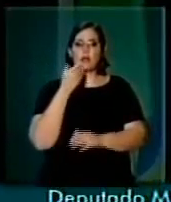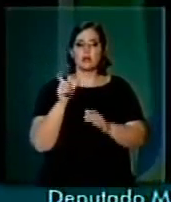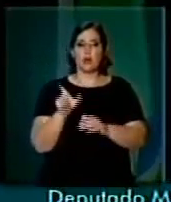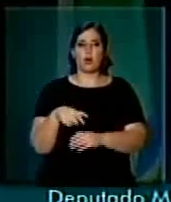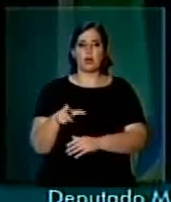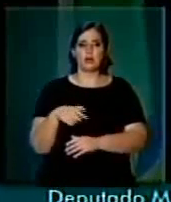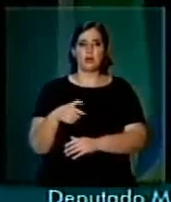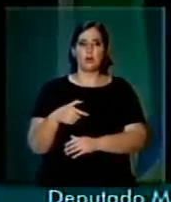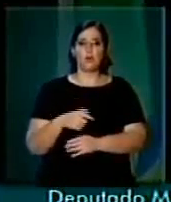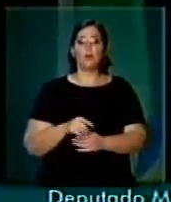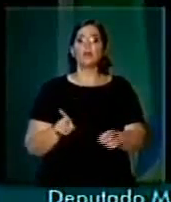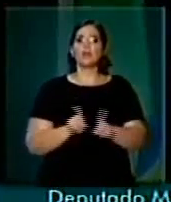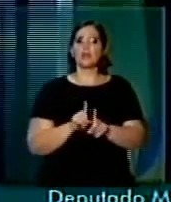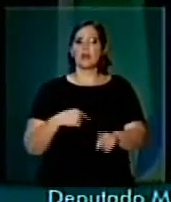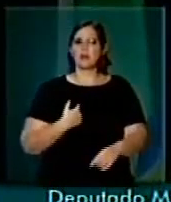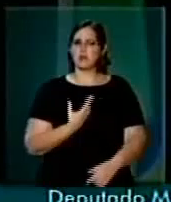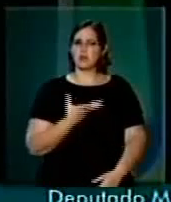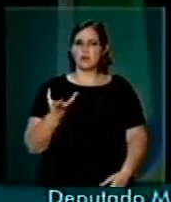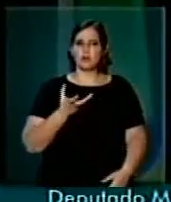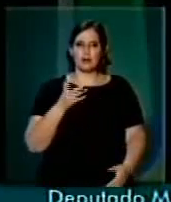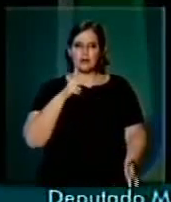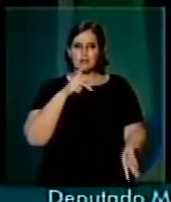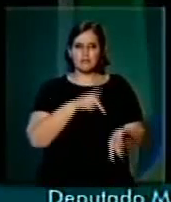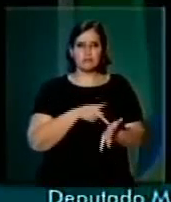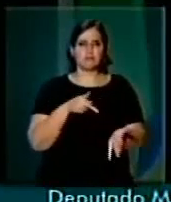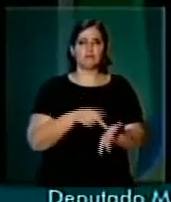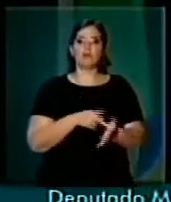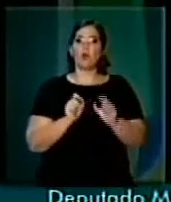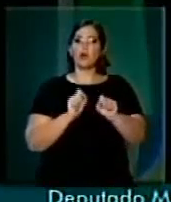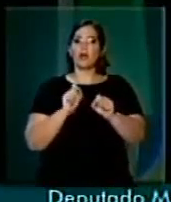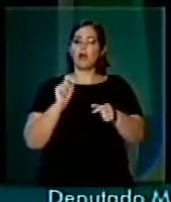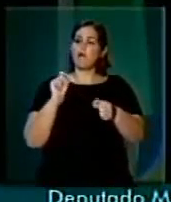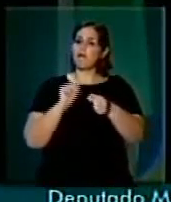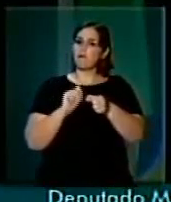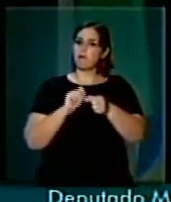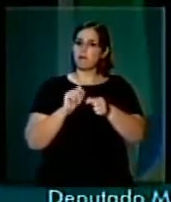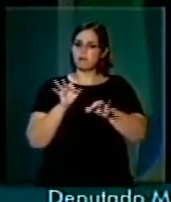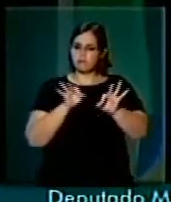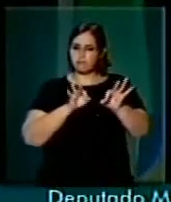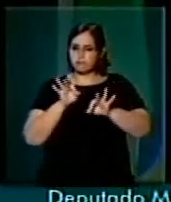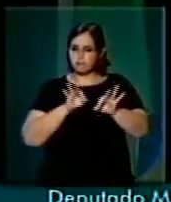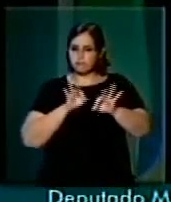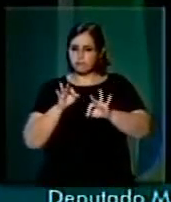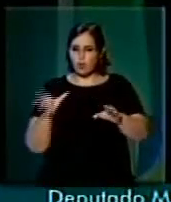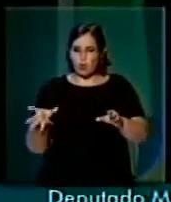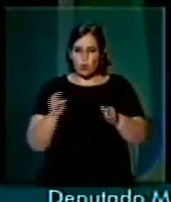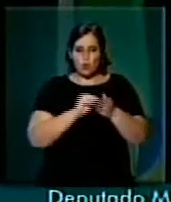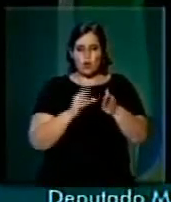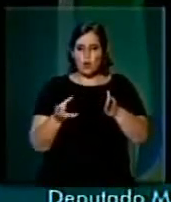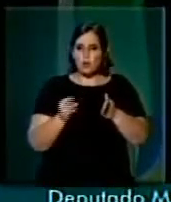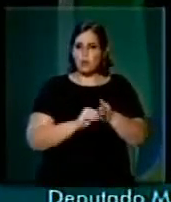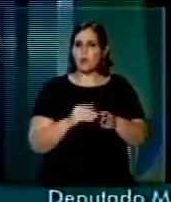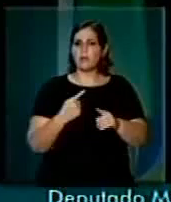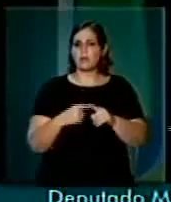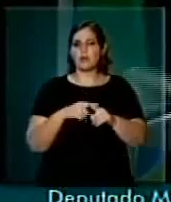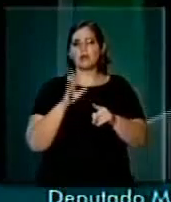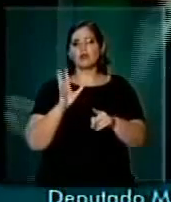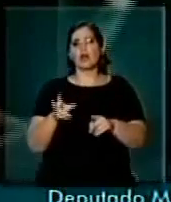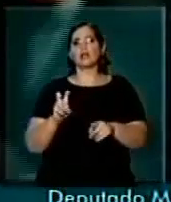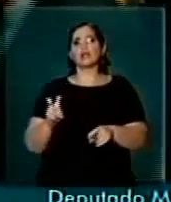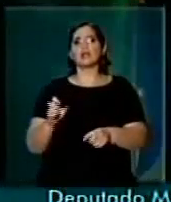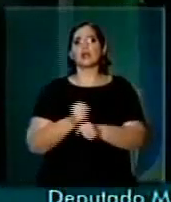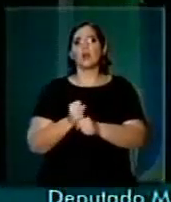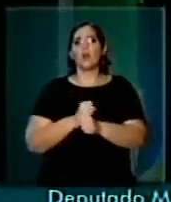E nós queremos exatamente fazer a recomposição porque há mais de cinco